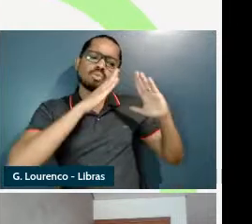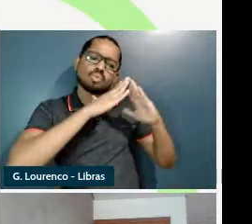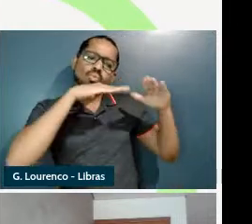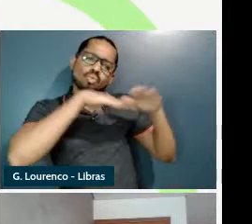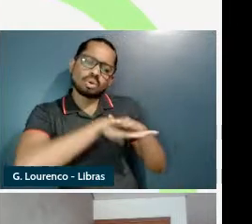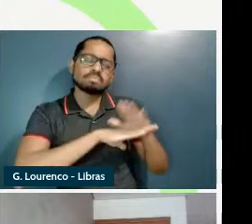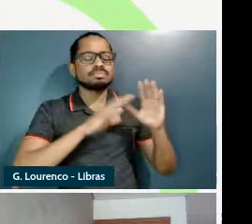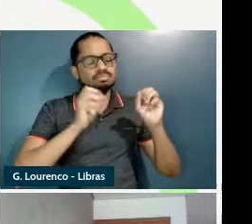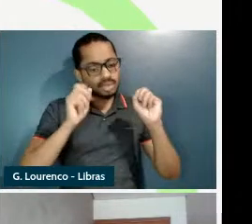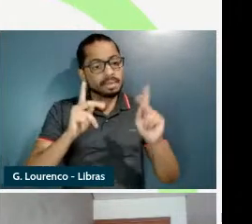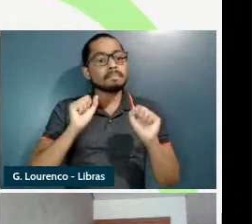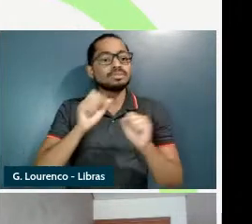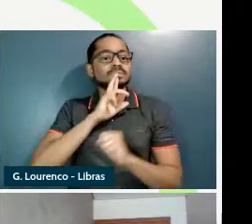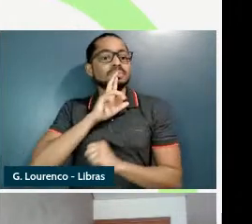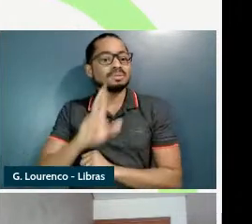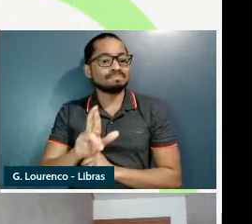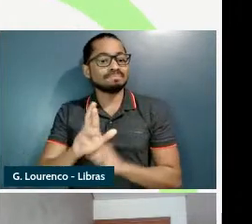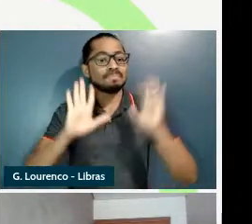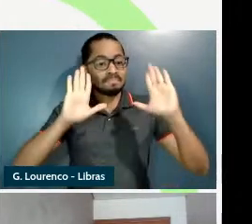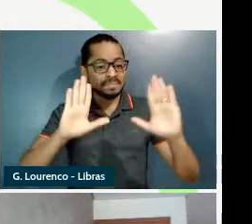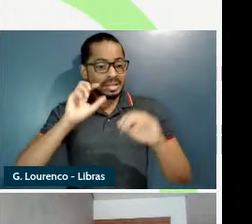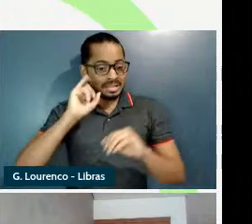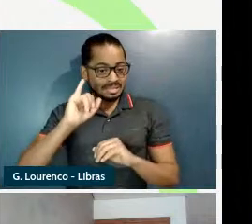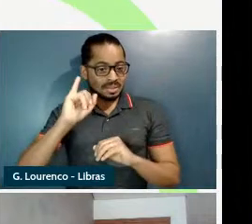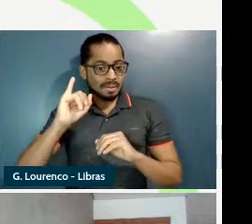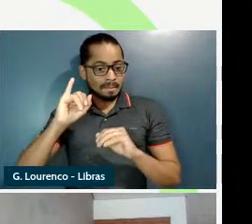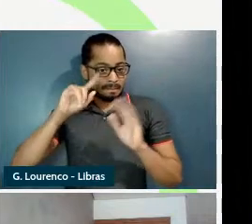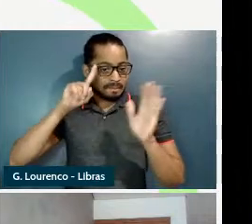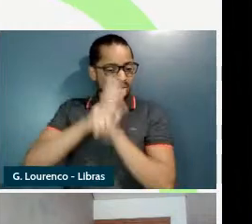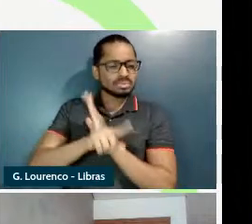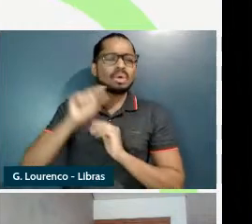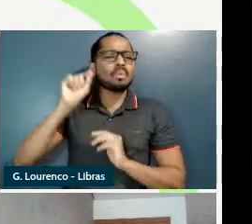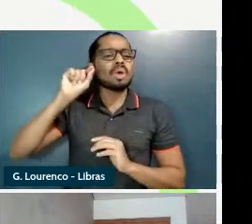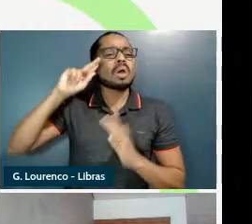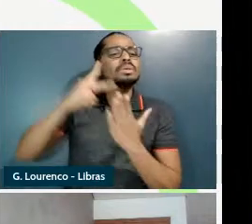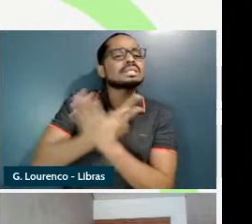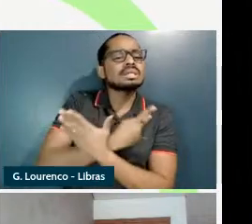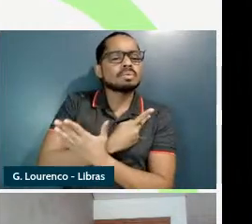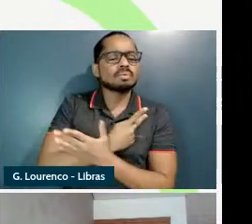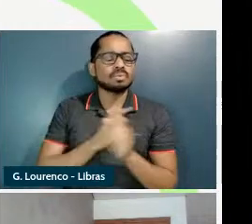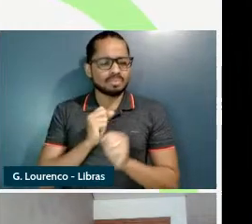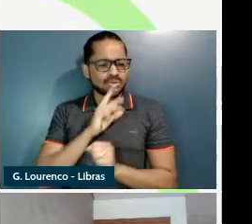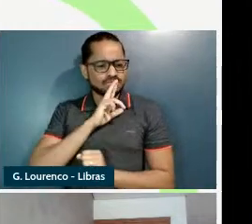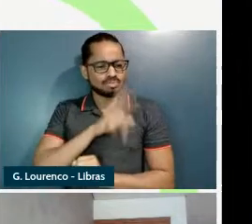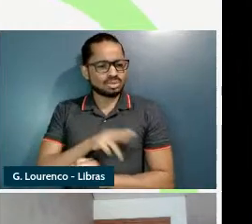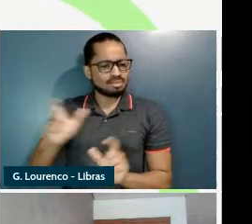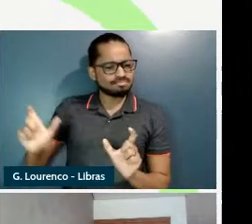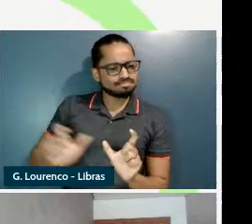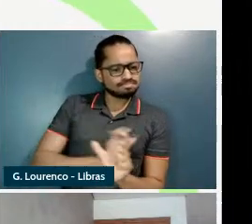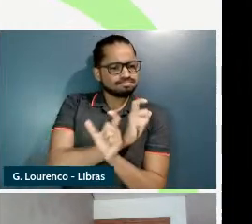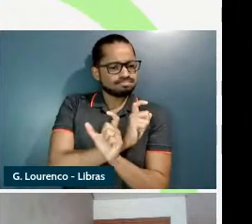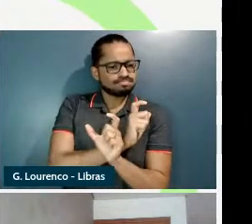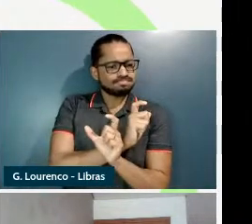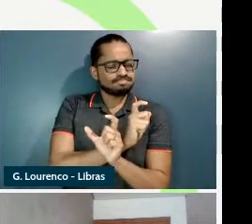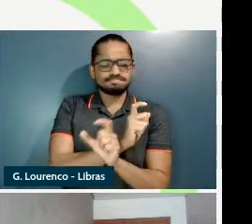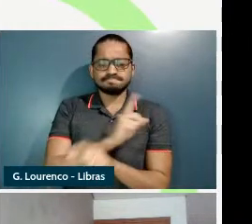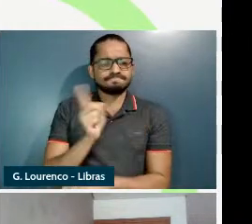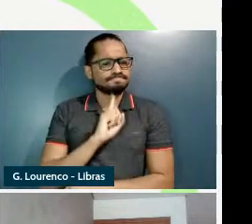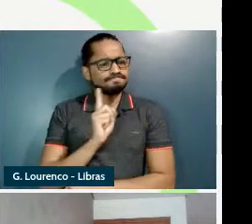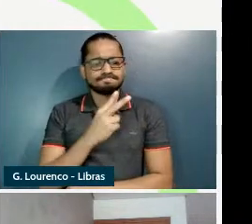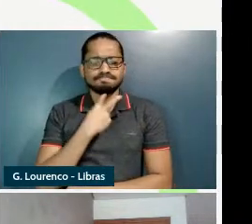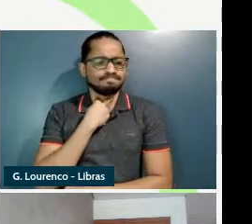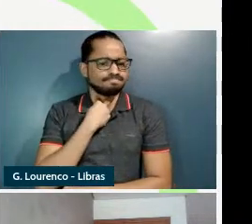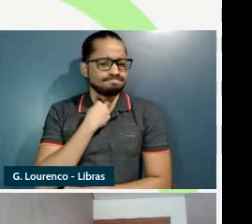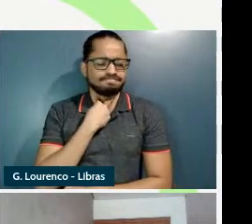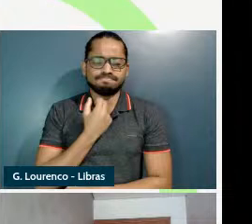mas me parece estranho responder o que aconteceu com a sentença o depósito armazenou 25 mil toneladas de milho o que já